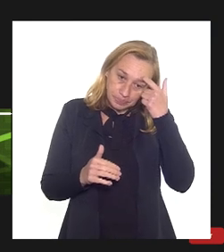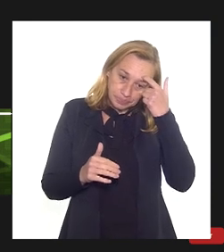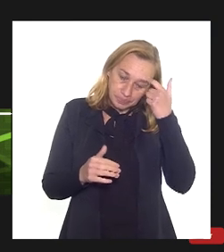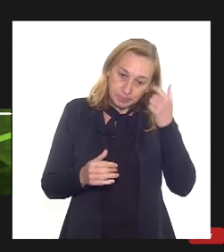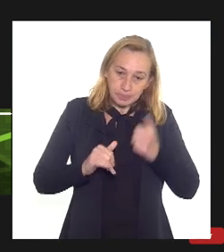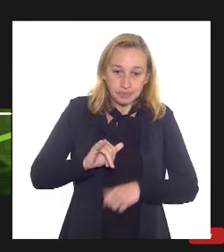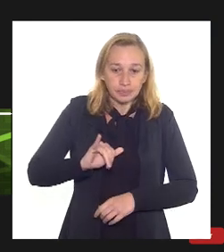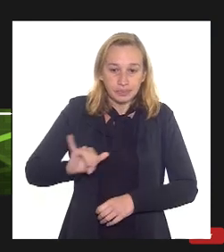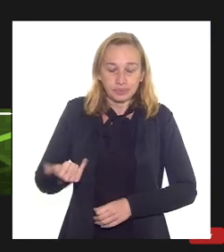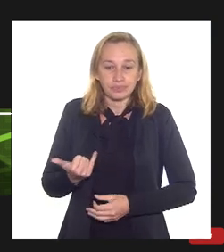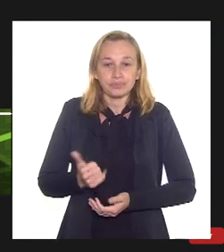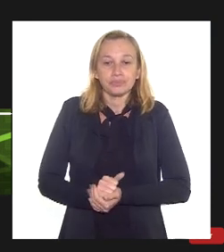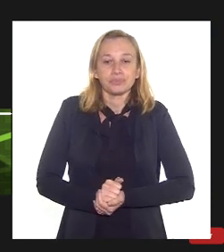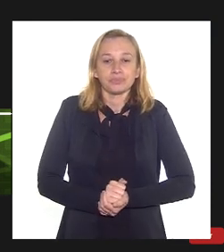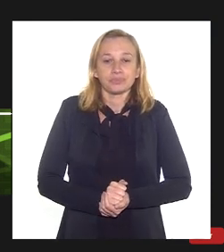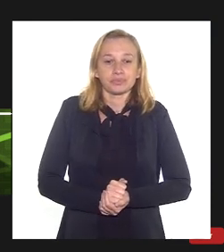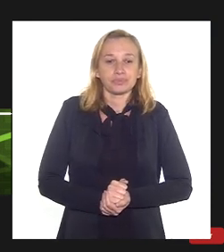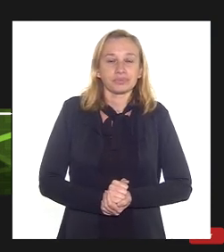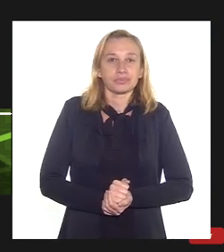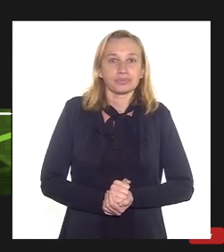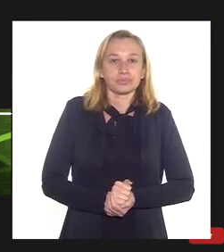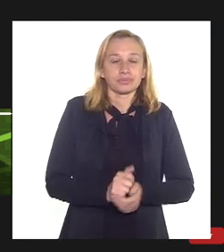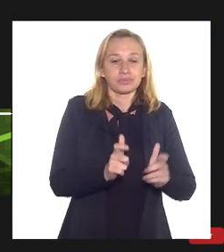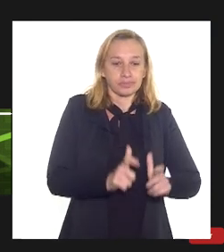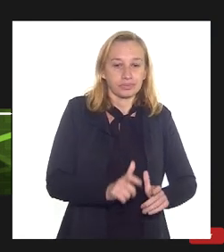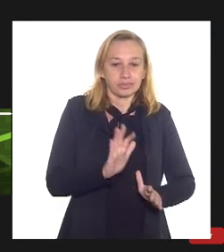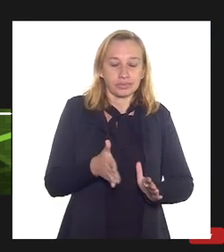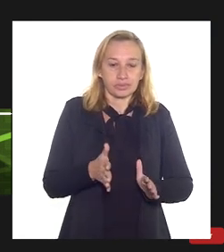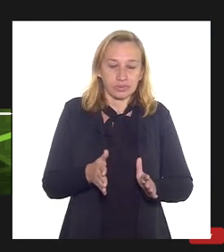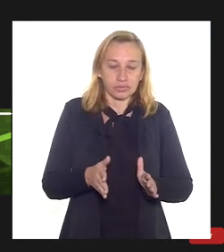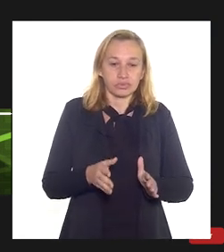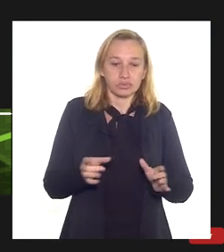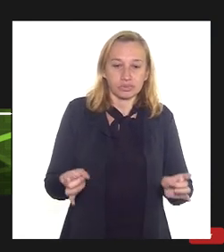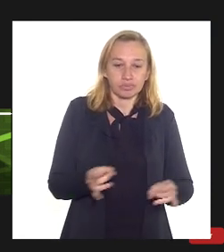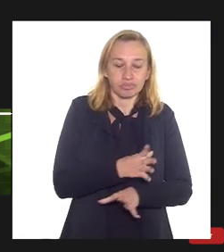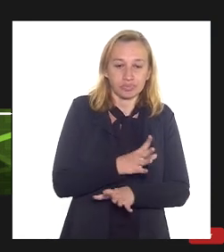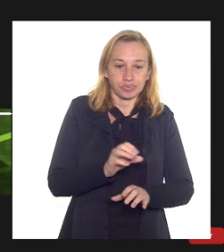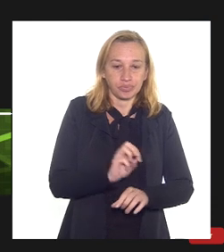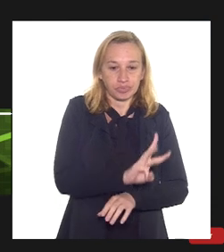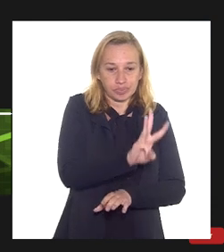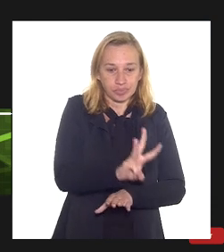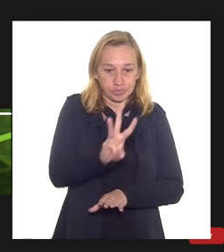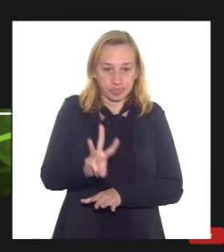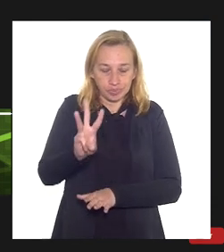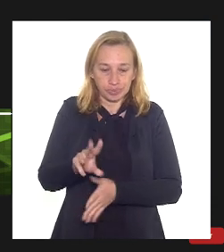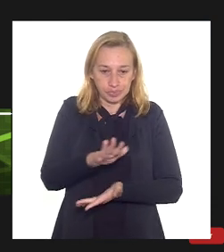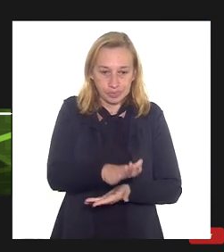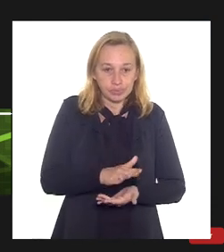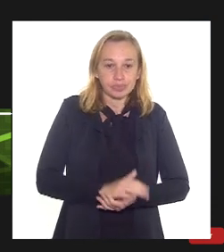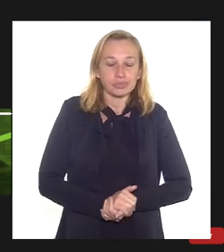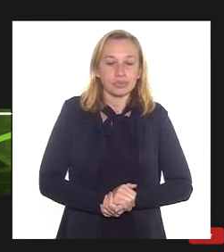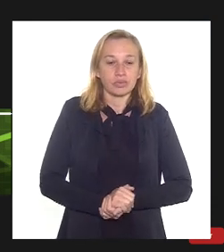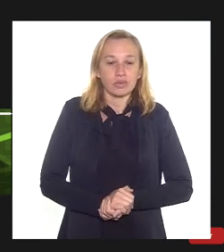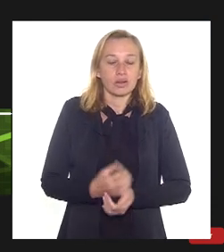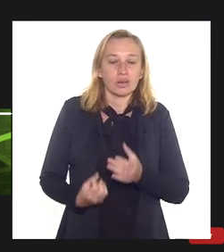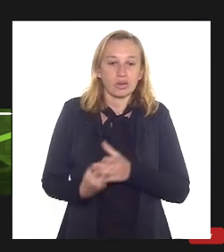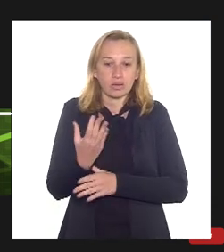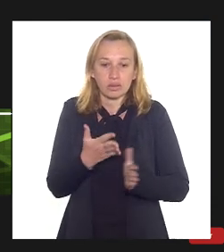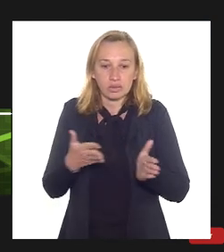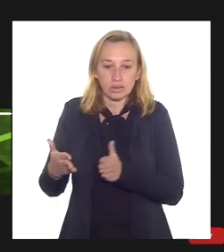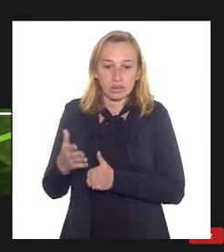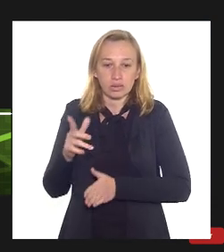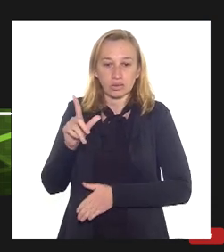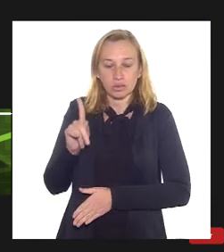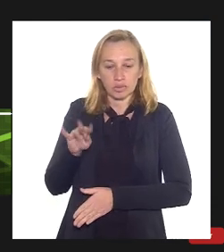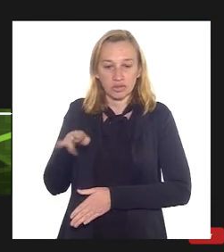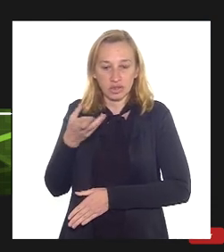aproveitar uma parte de instalações que já estão prontas no site e fazer conexão com o polo da Redux, para a produção de lubrificantes